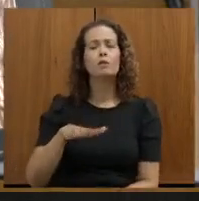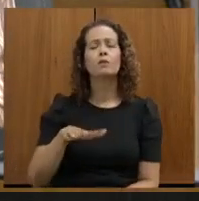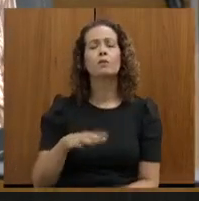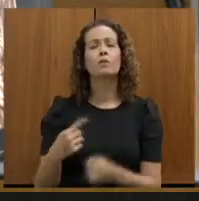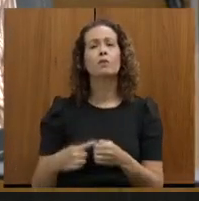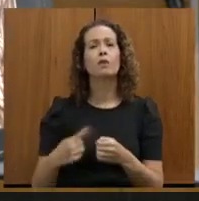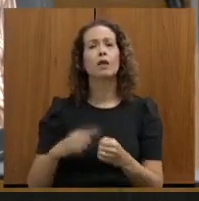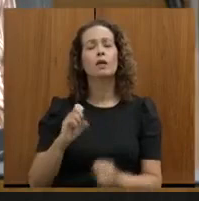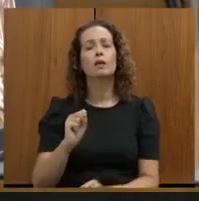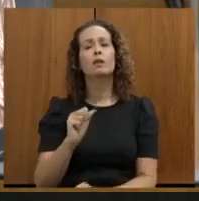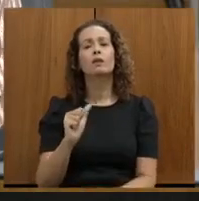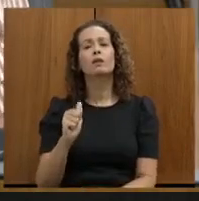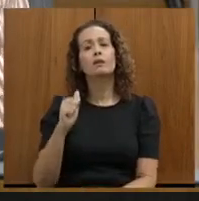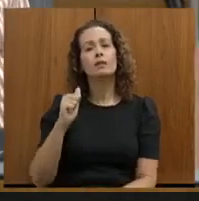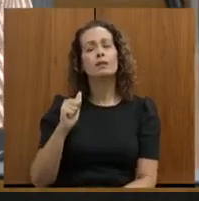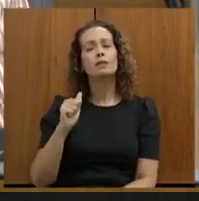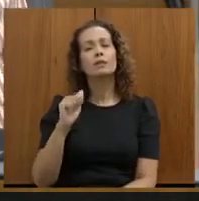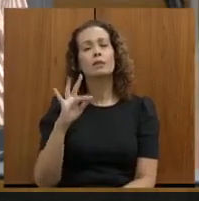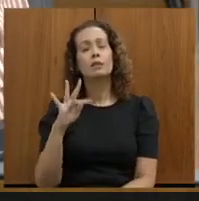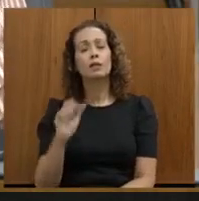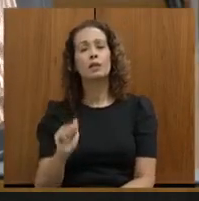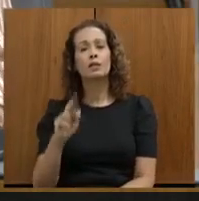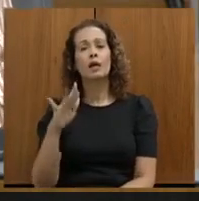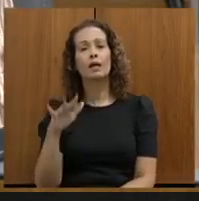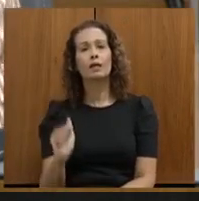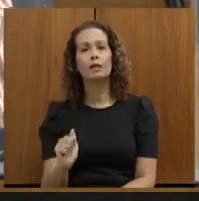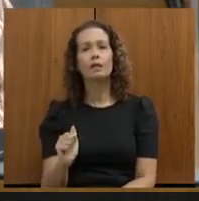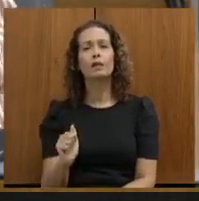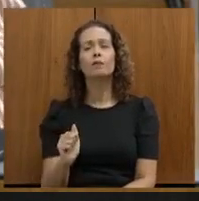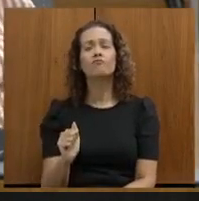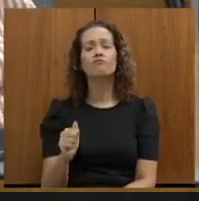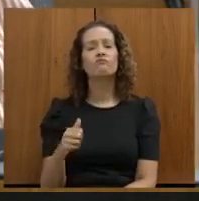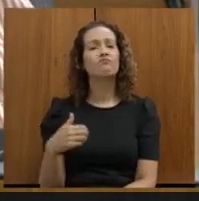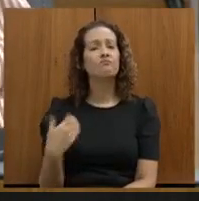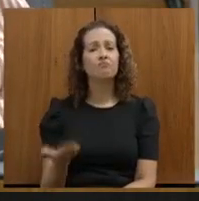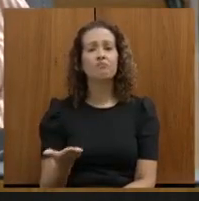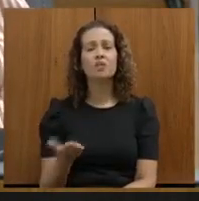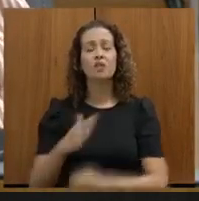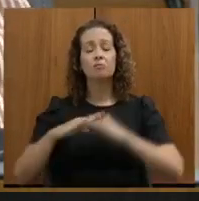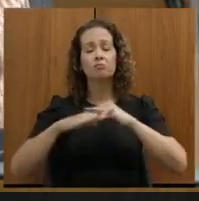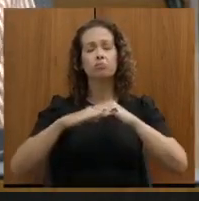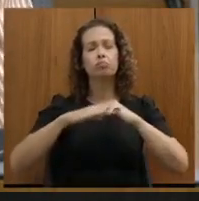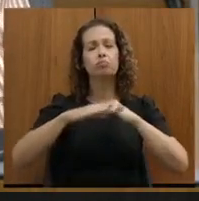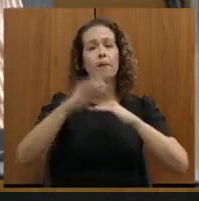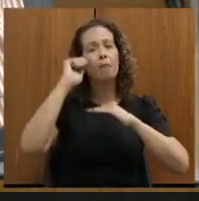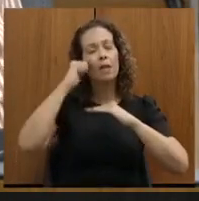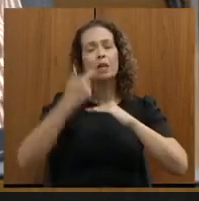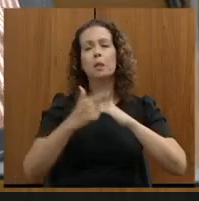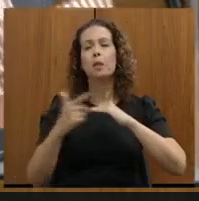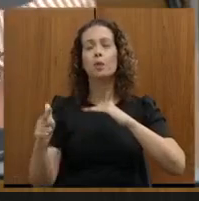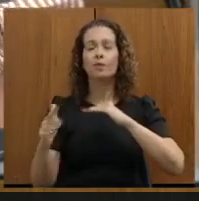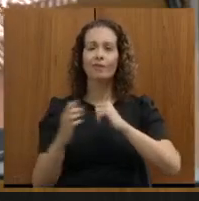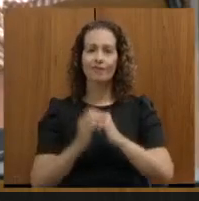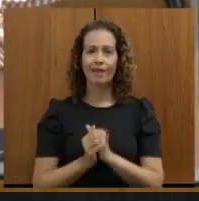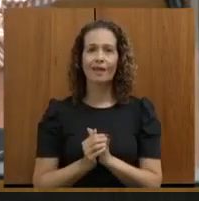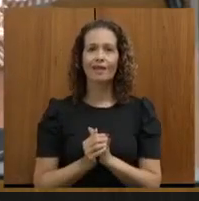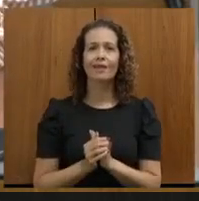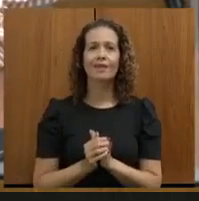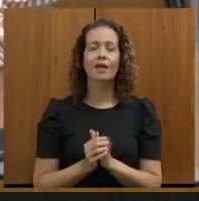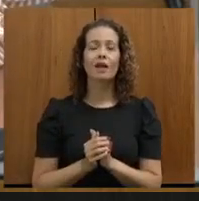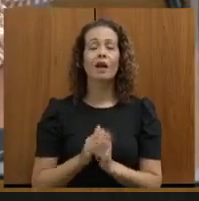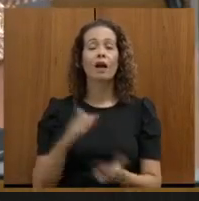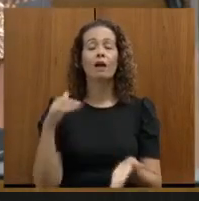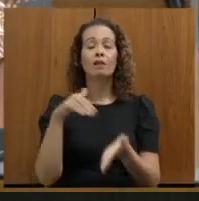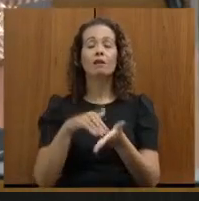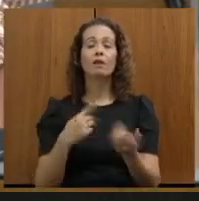13 quilômetros. Não tem asfalto da sede do município até a rodovia principal,